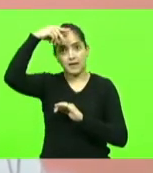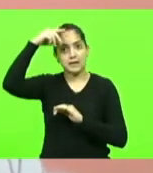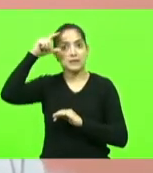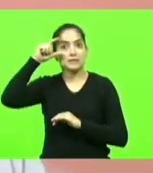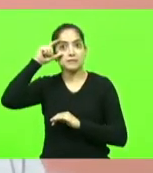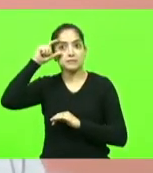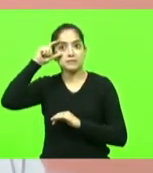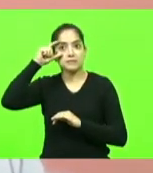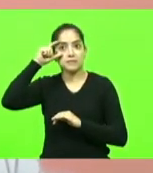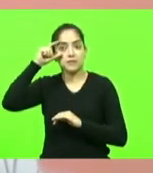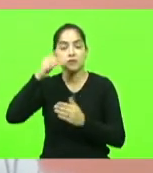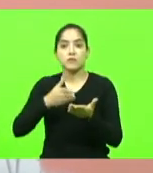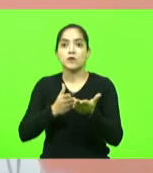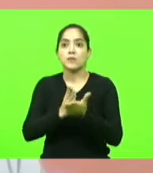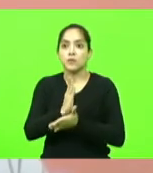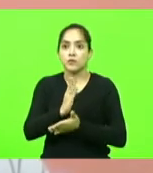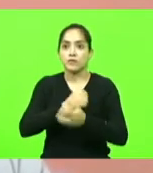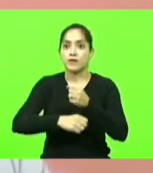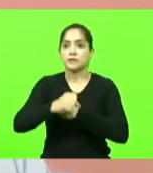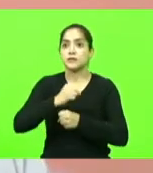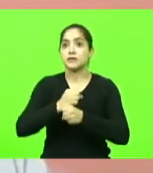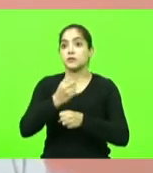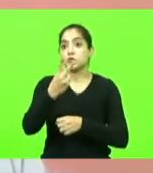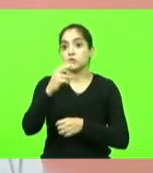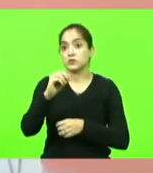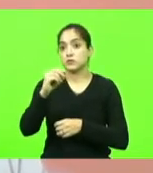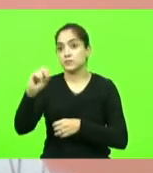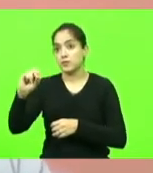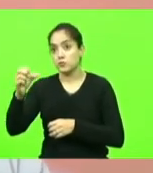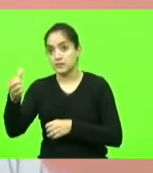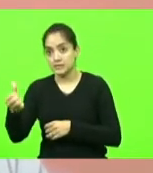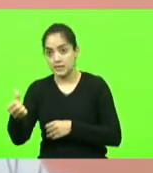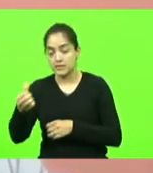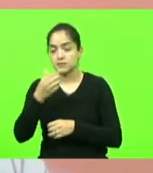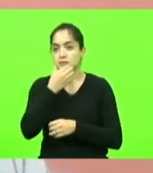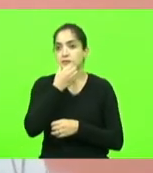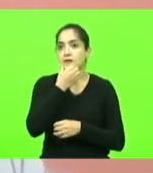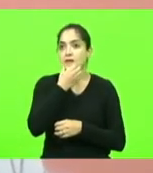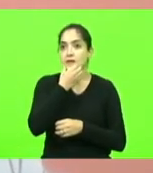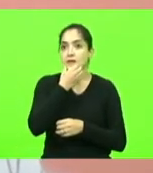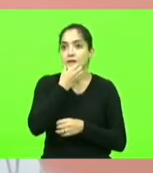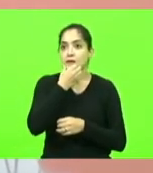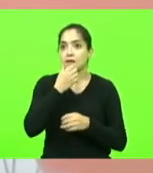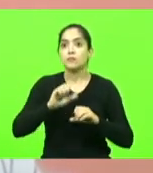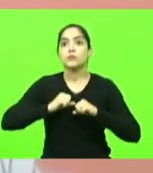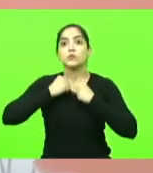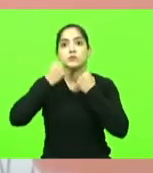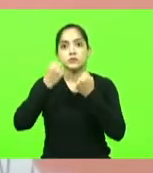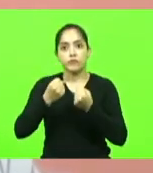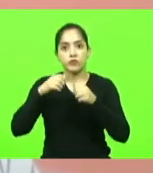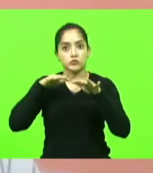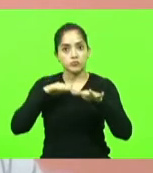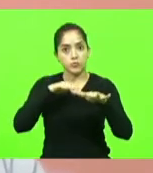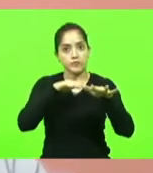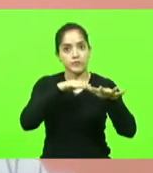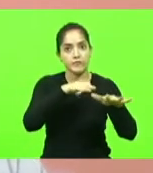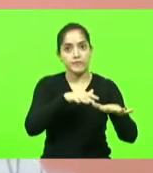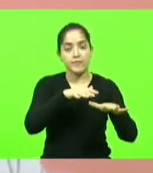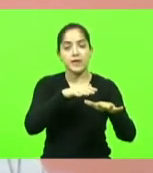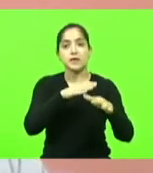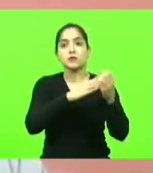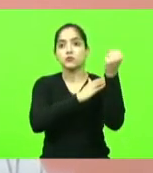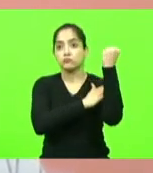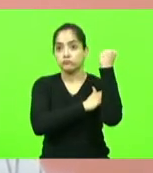presidente Lula em 2006 e só existe por esforços do movimento feminista o